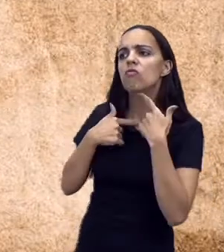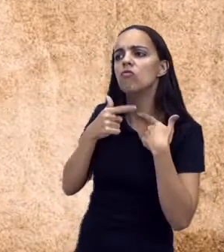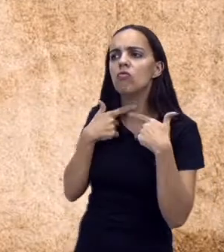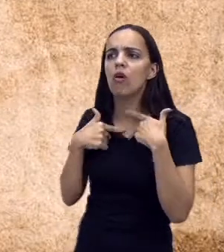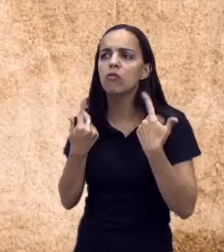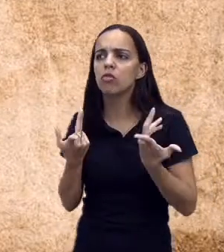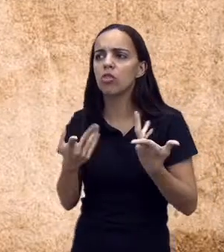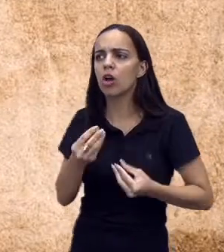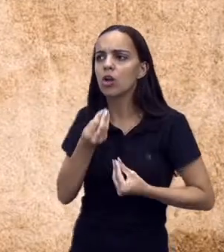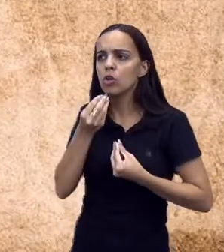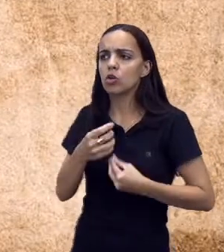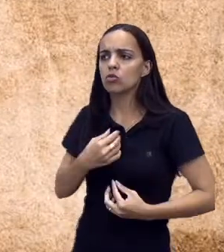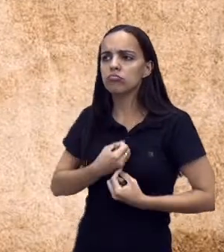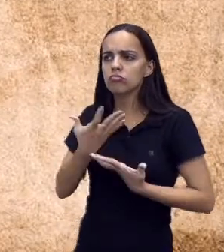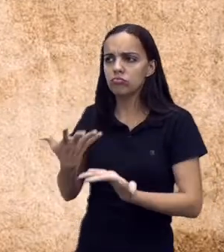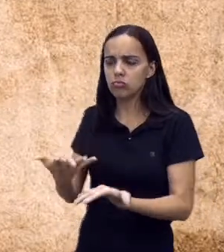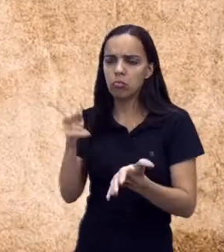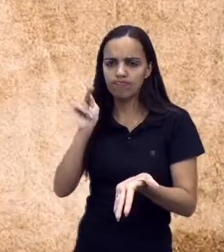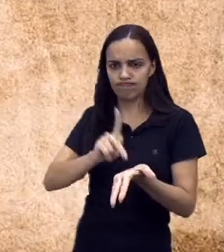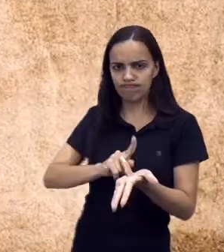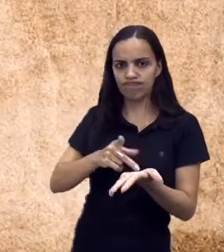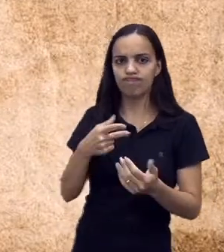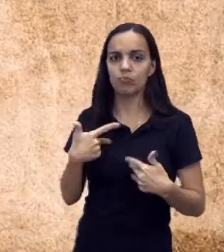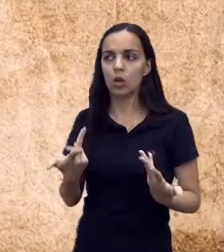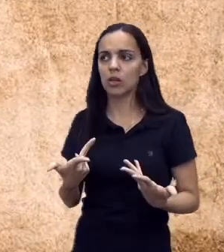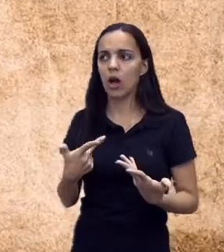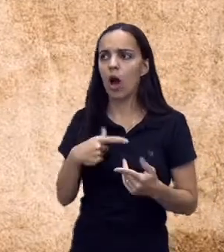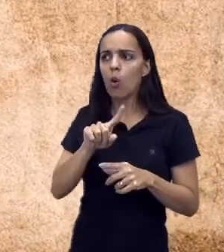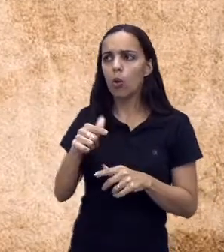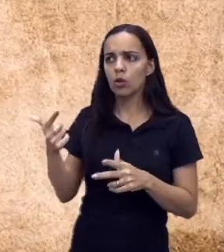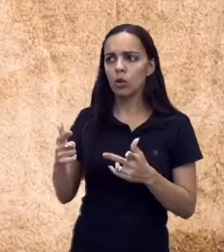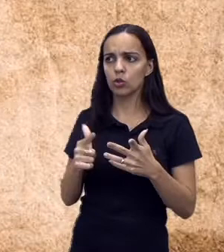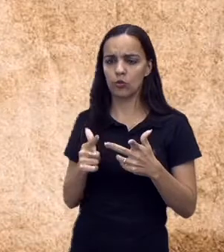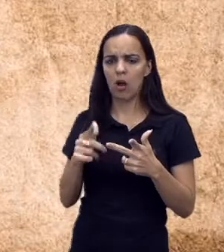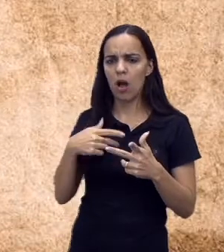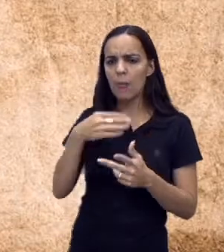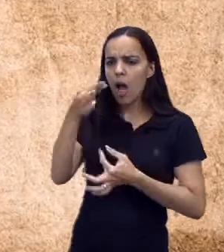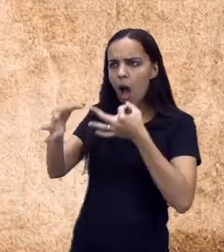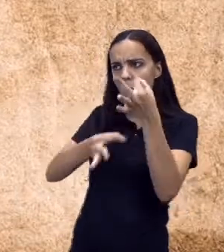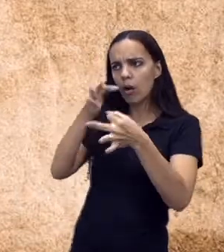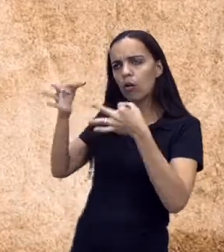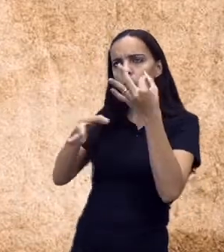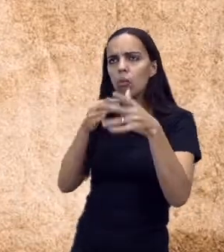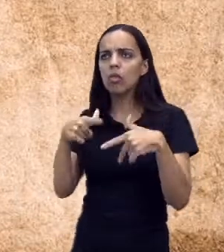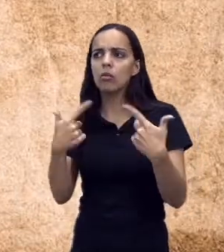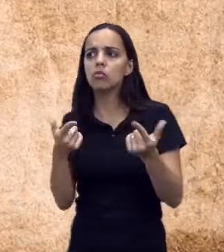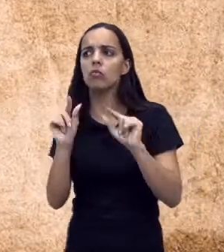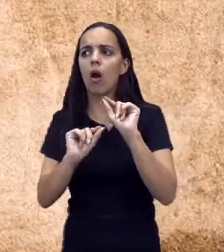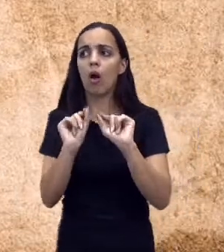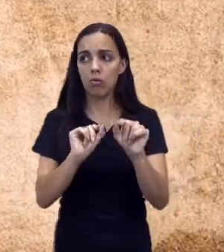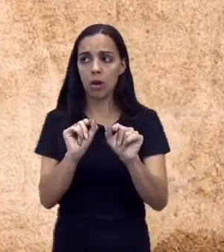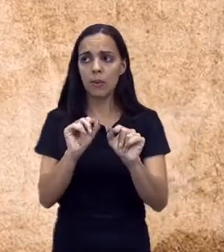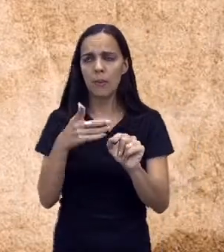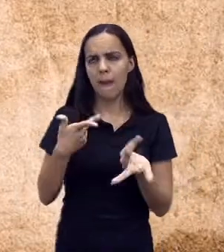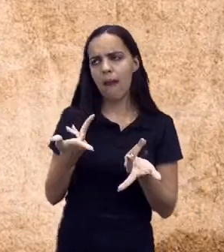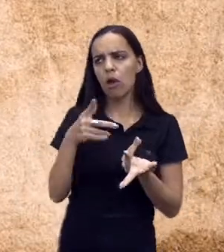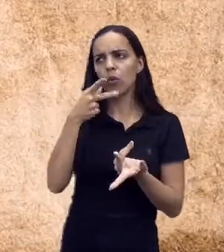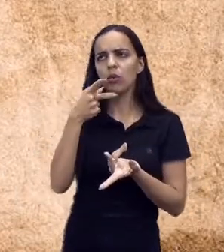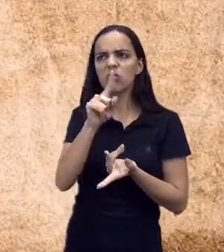a algum problema da sociedade. Tem a outra que é argumentativa. Nessa argumentativa, nós vamos ver mais